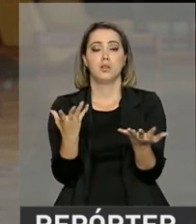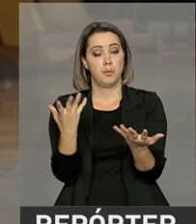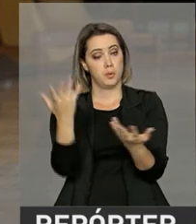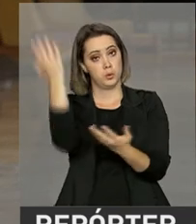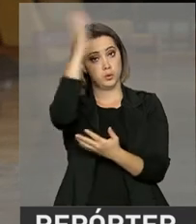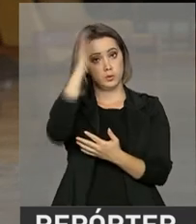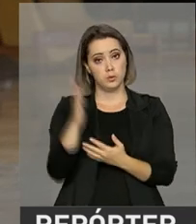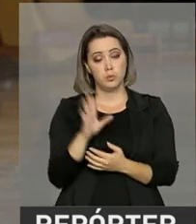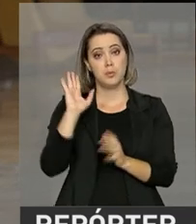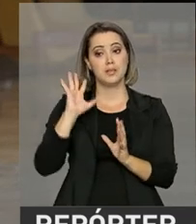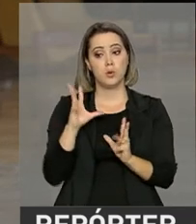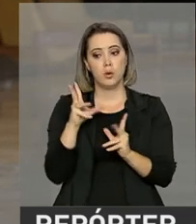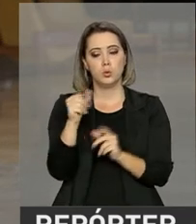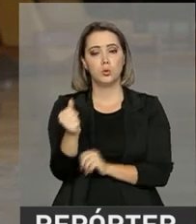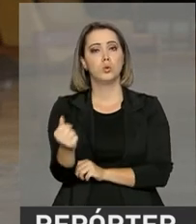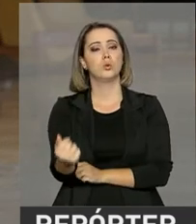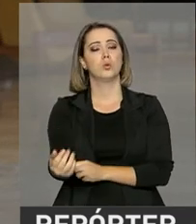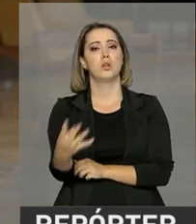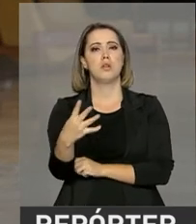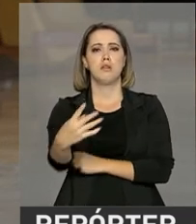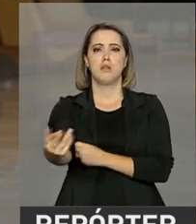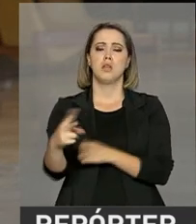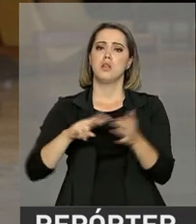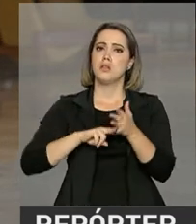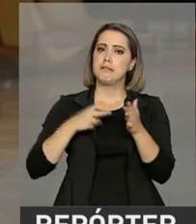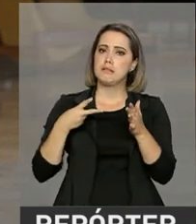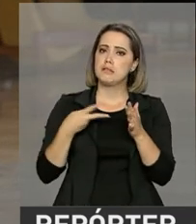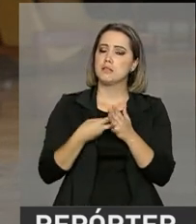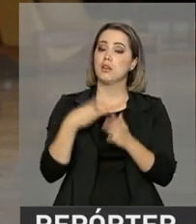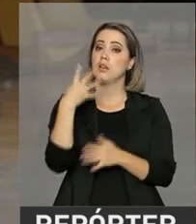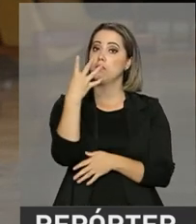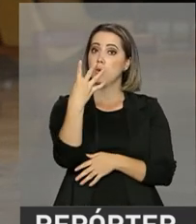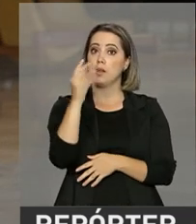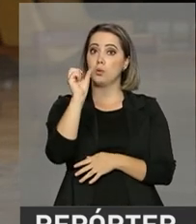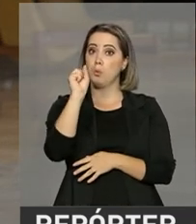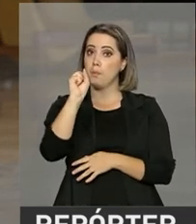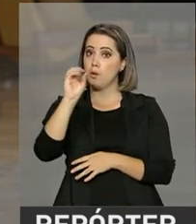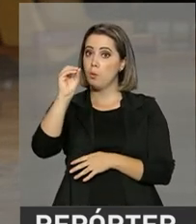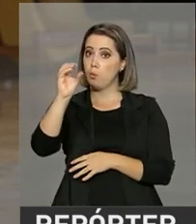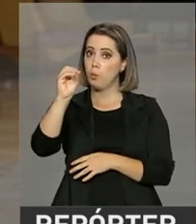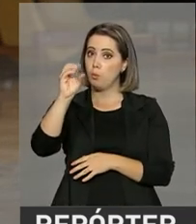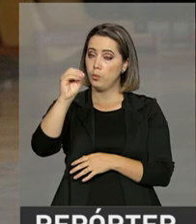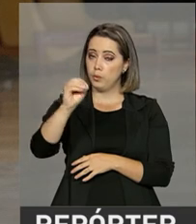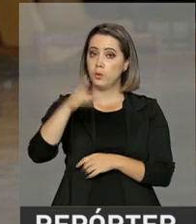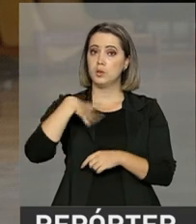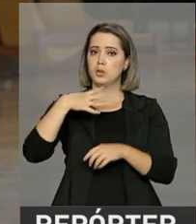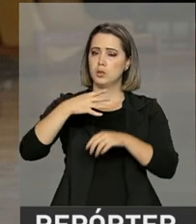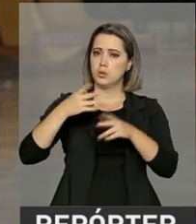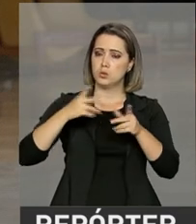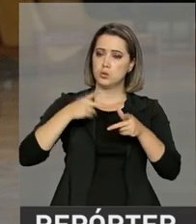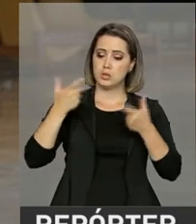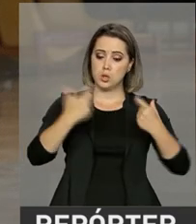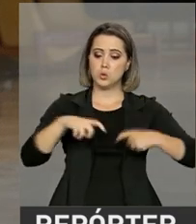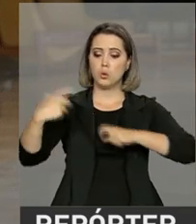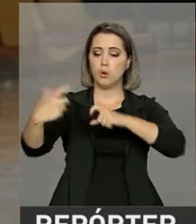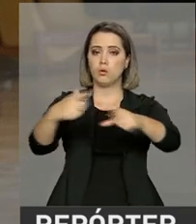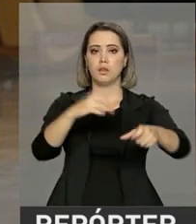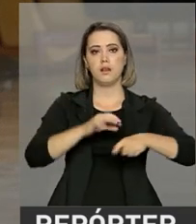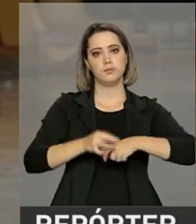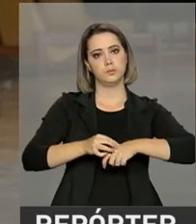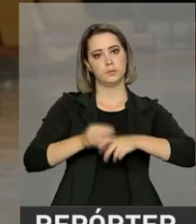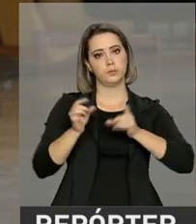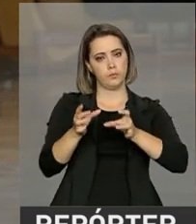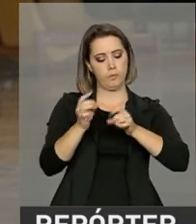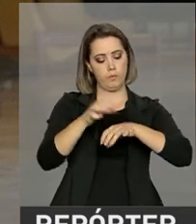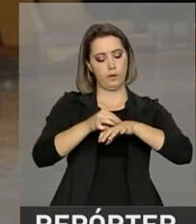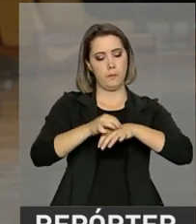país tem 4.837 unidades de produção animal. O ministro reafirmou ontem em entrevista